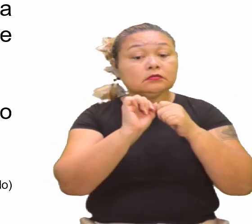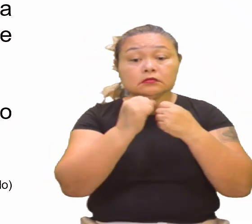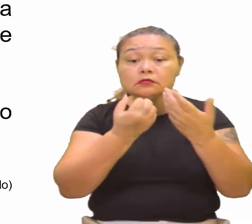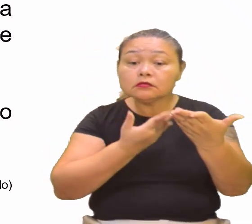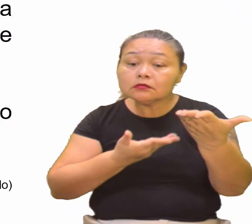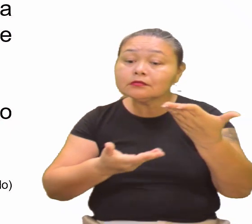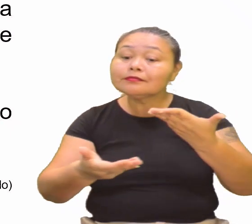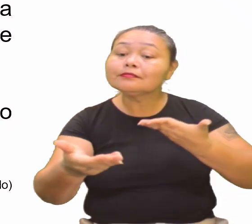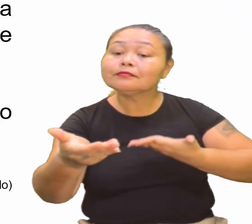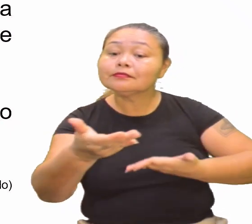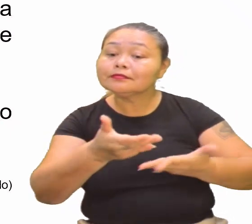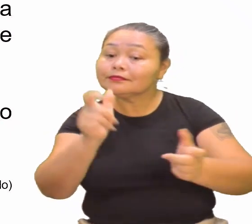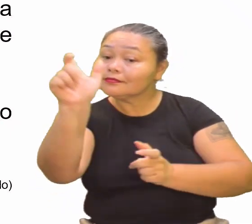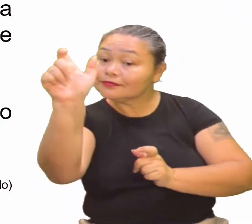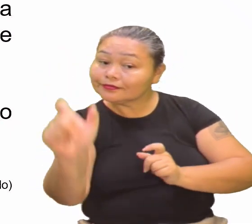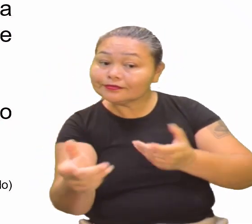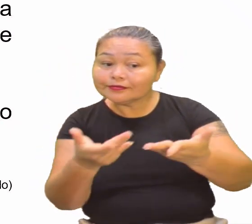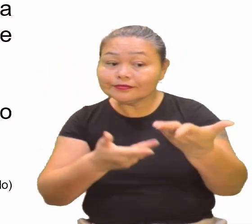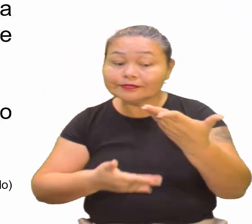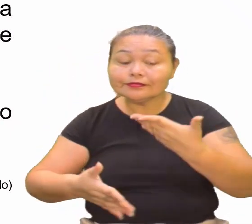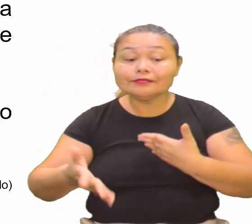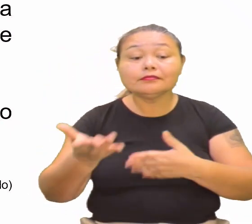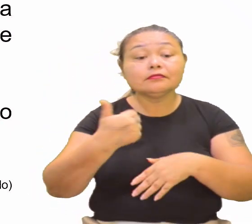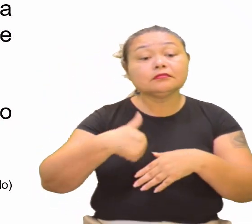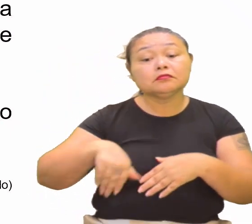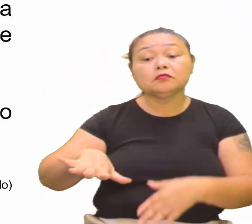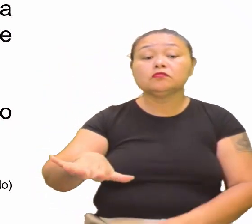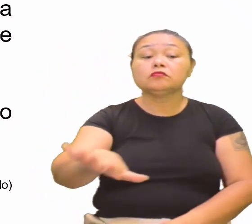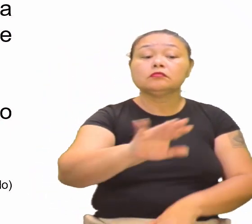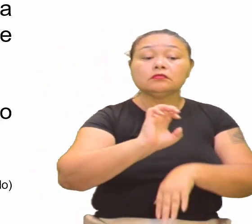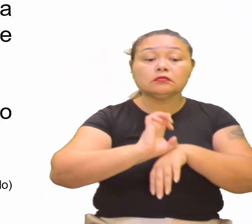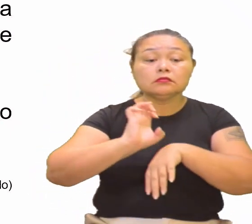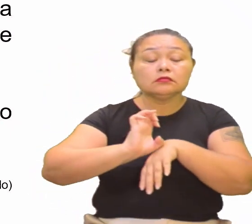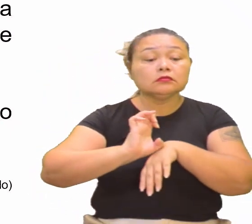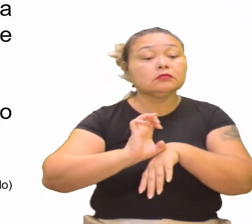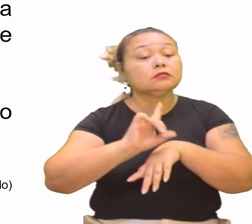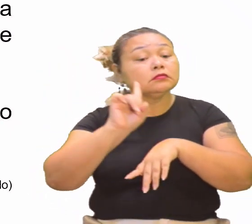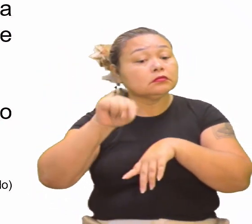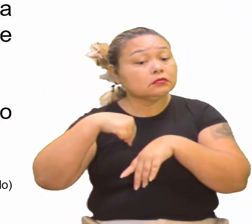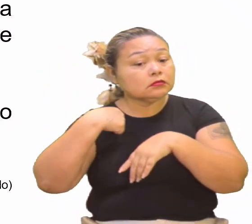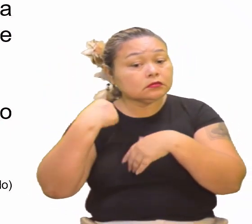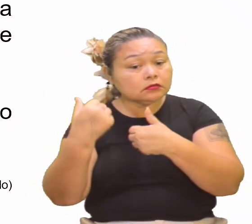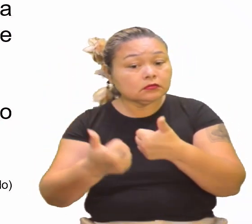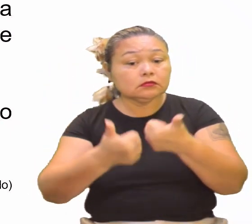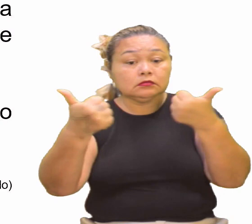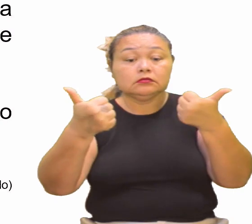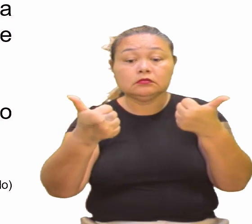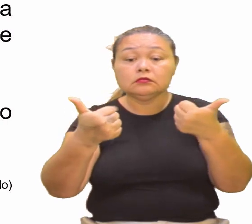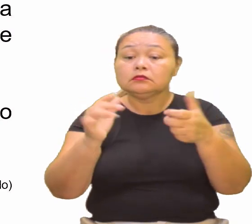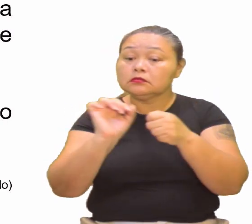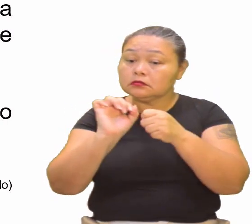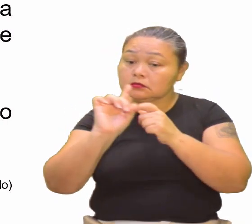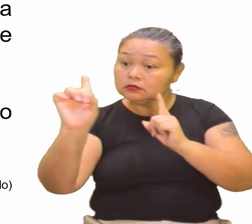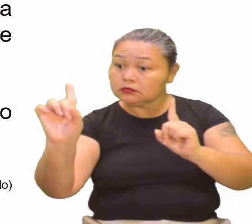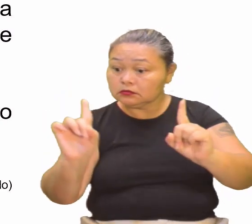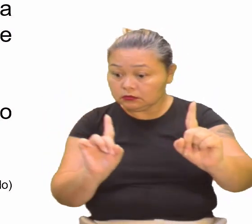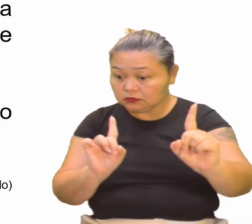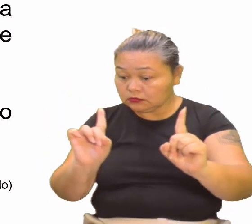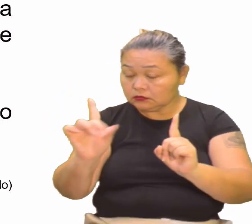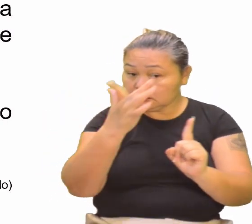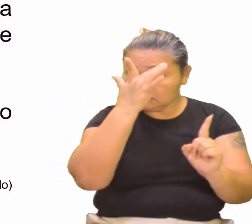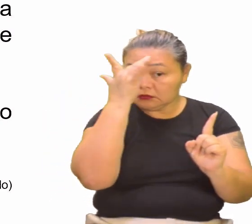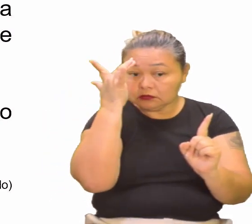torna-se melhor, pois a qualidade do membro auxilia na perfeição do corpo, estamos nessa pegada,